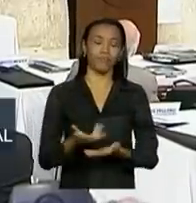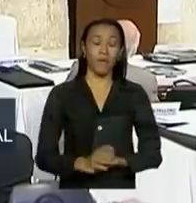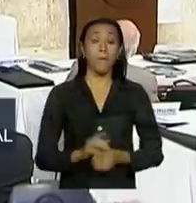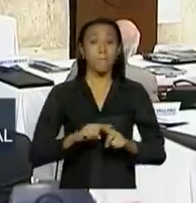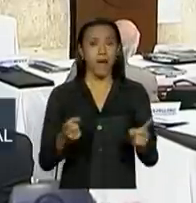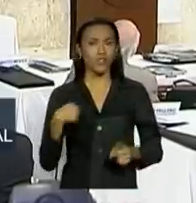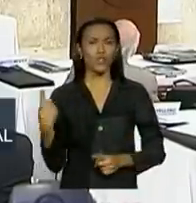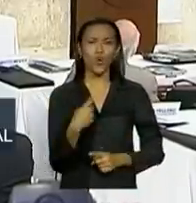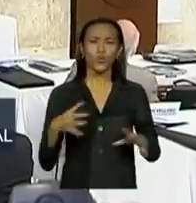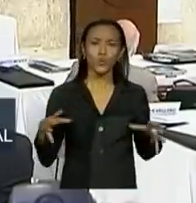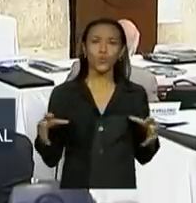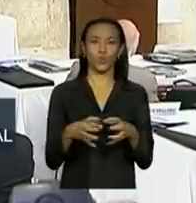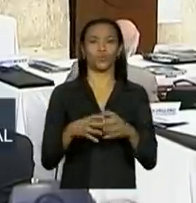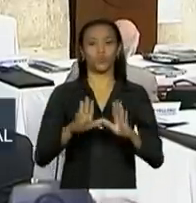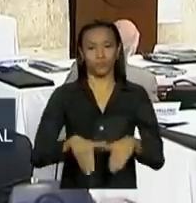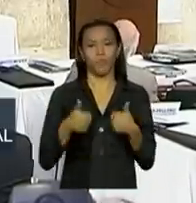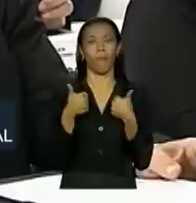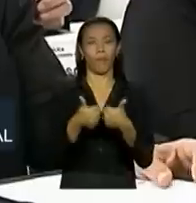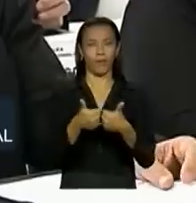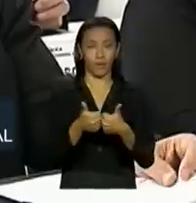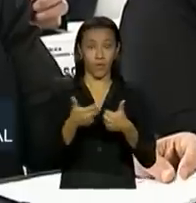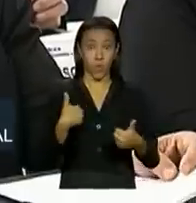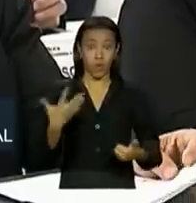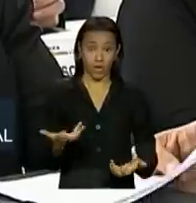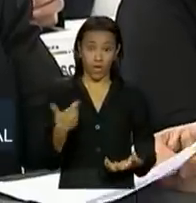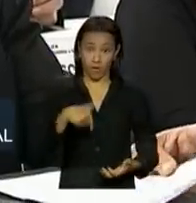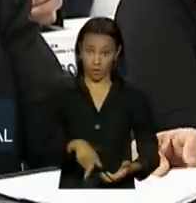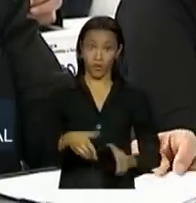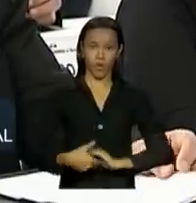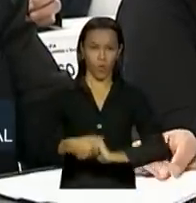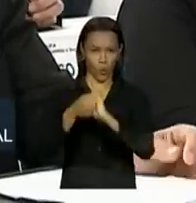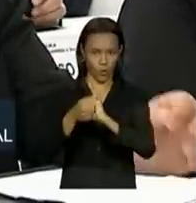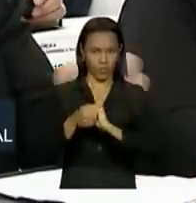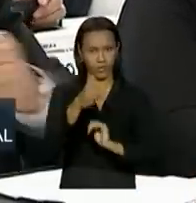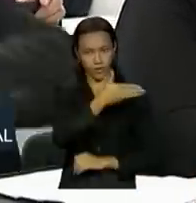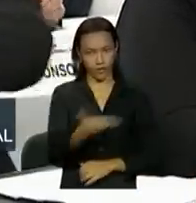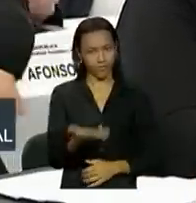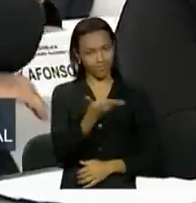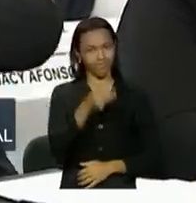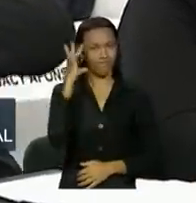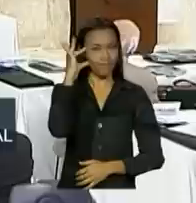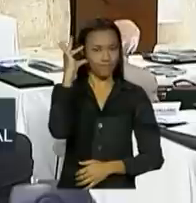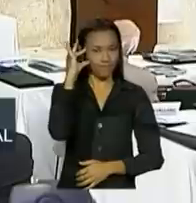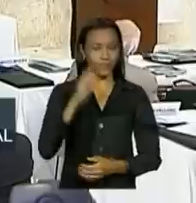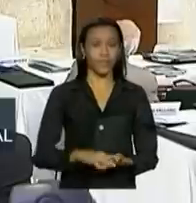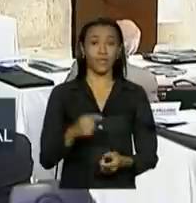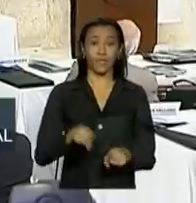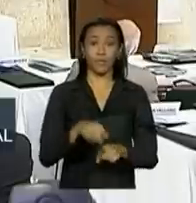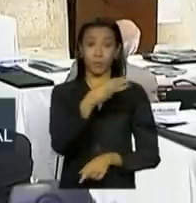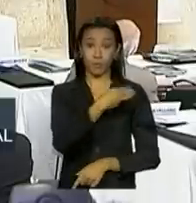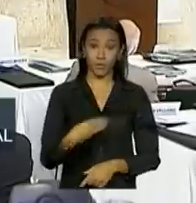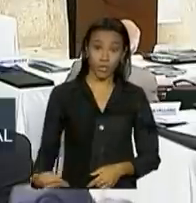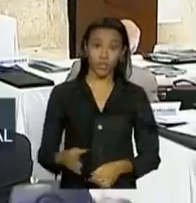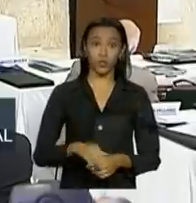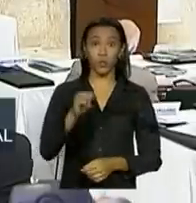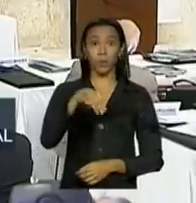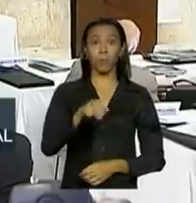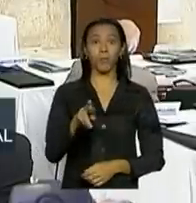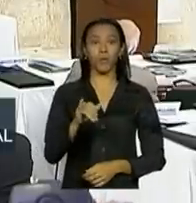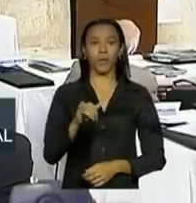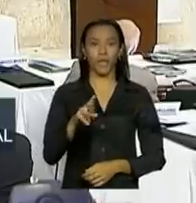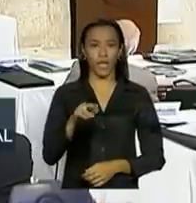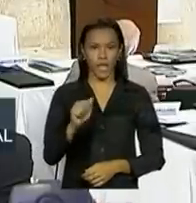juntos melhorando. Quero aqui cumprimentar a presidenta Dilma, ministro Moreira Franco,